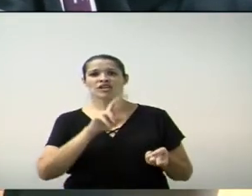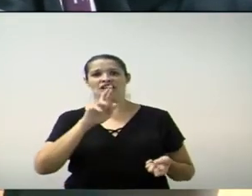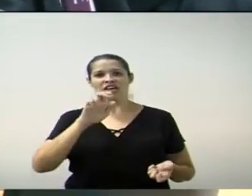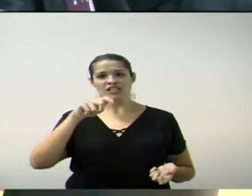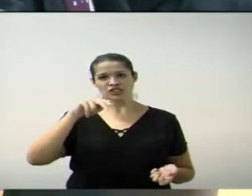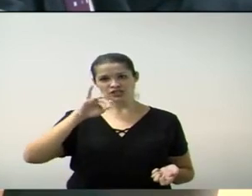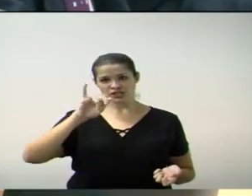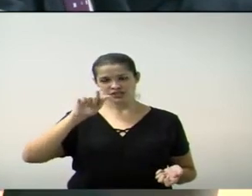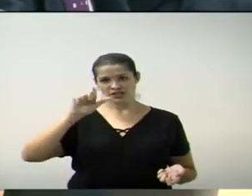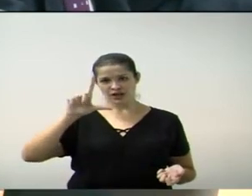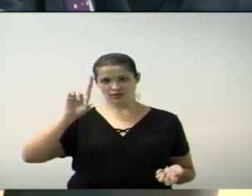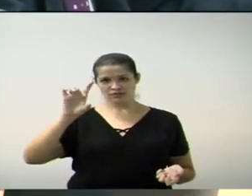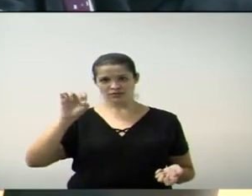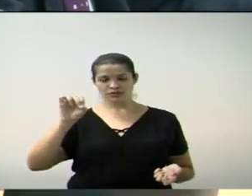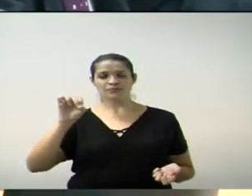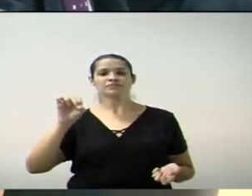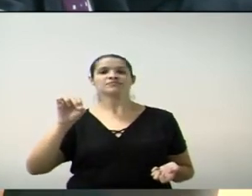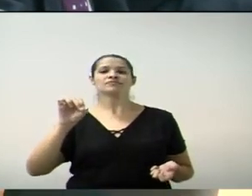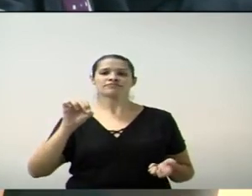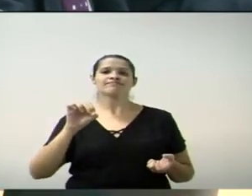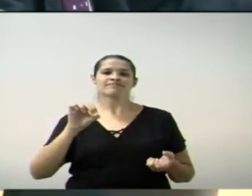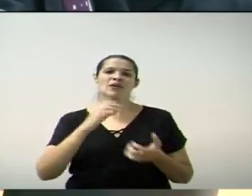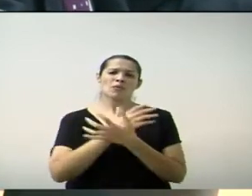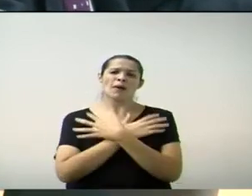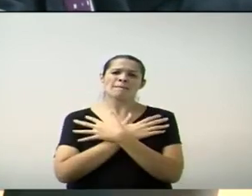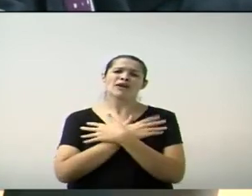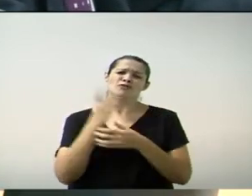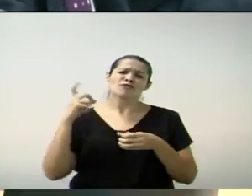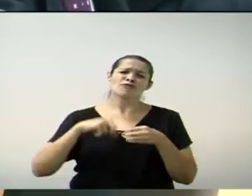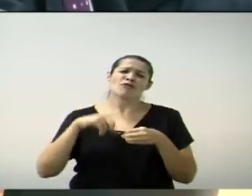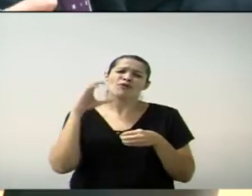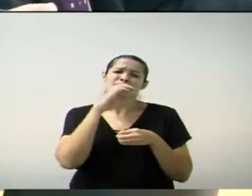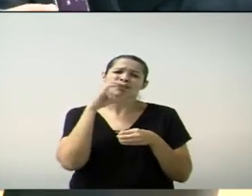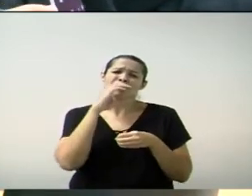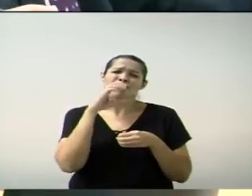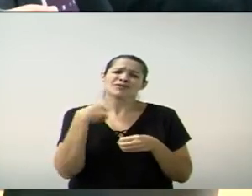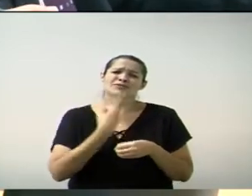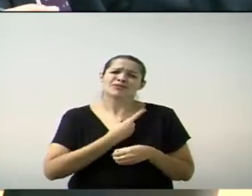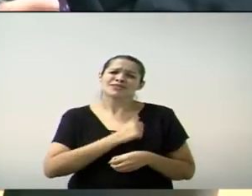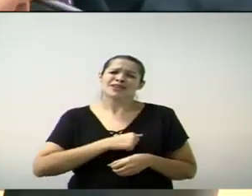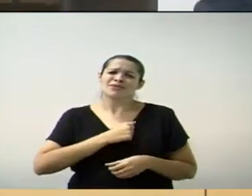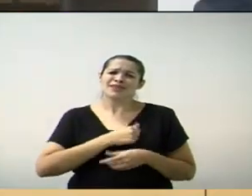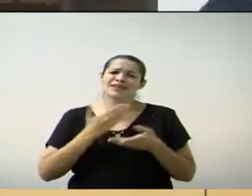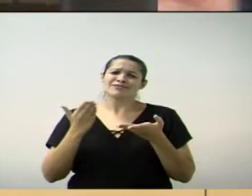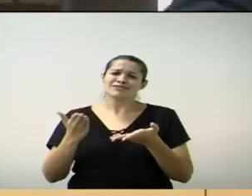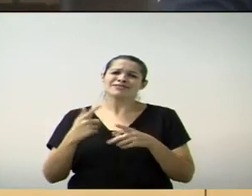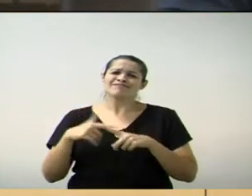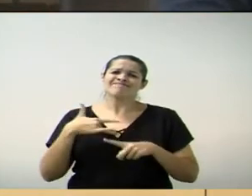nosso abraço, nossa sincera oração e volta logo o que está fazendo falta. Obrigado. Boa noite.